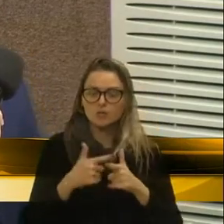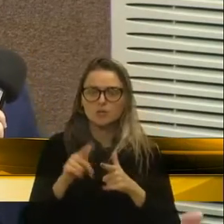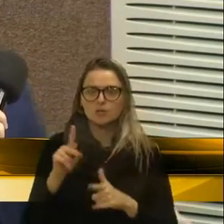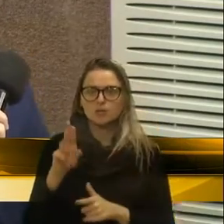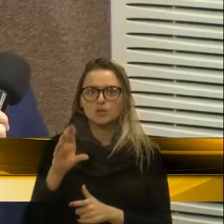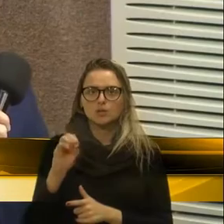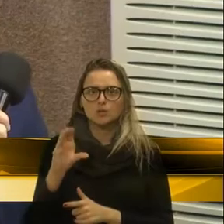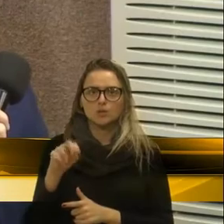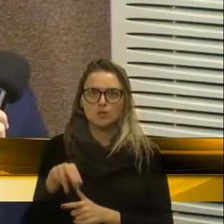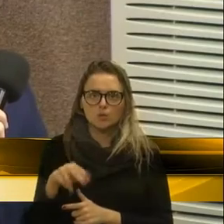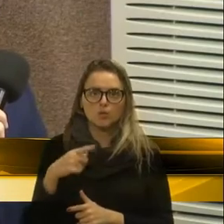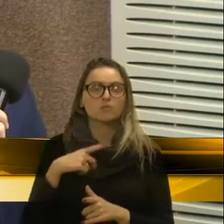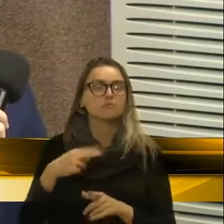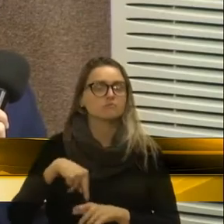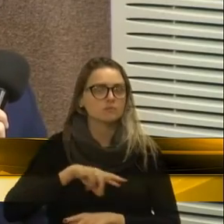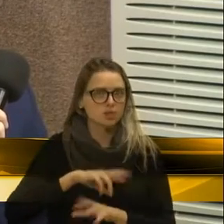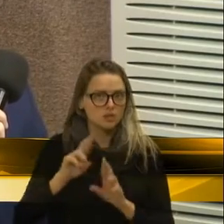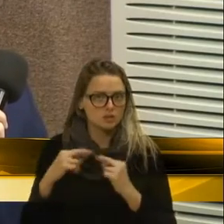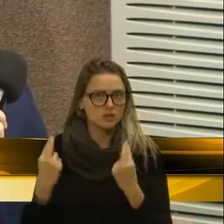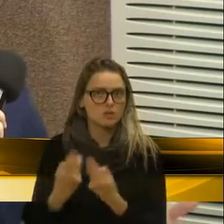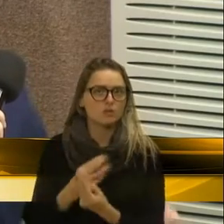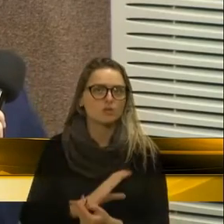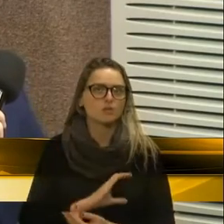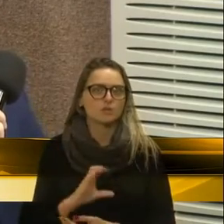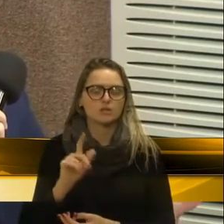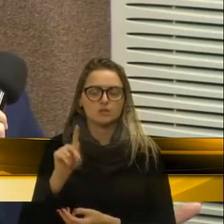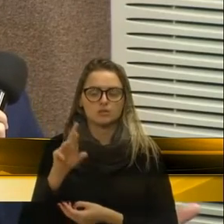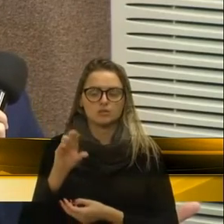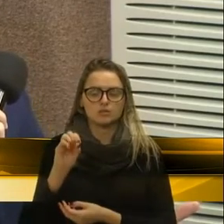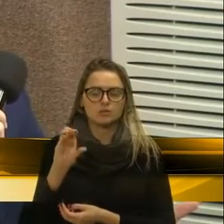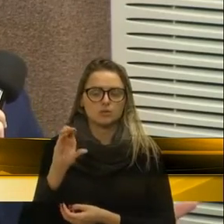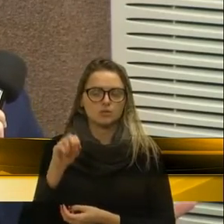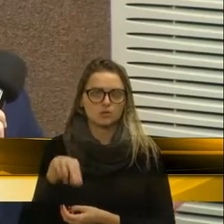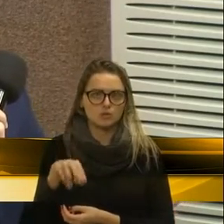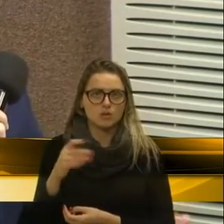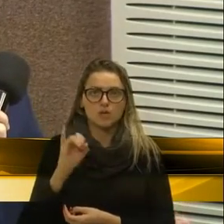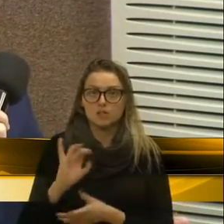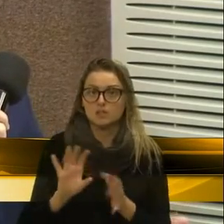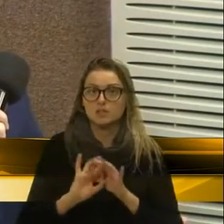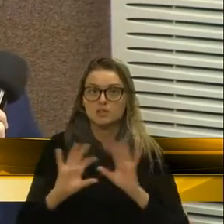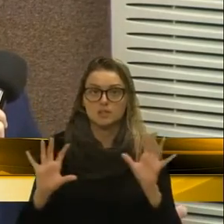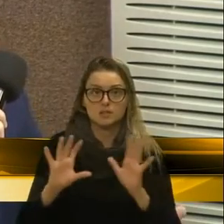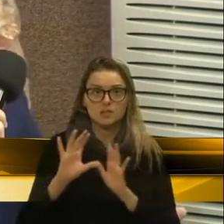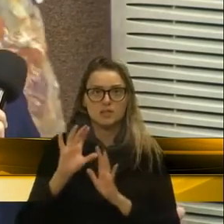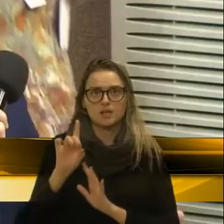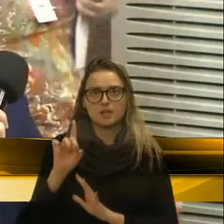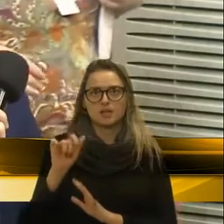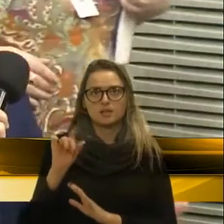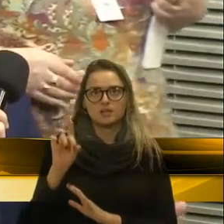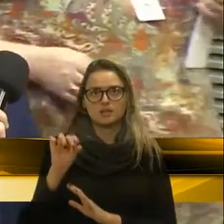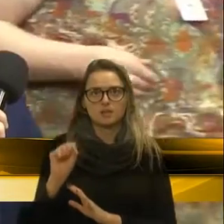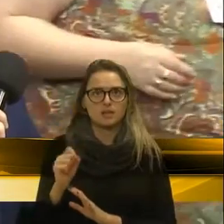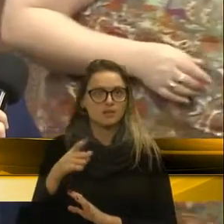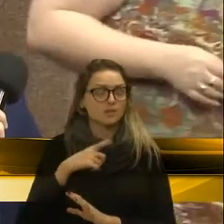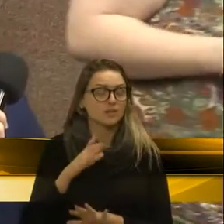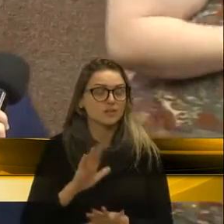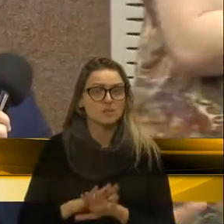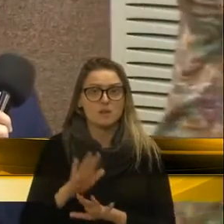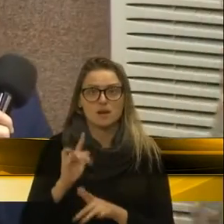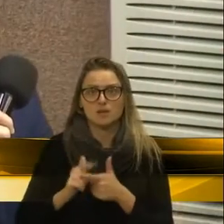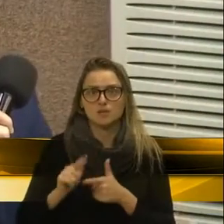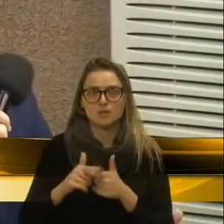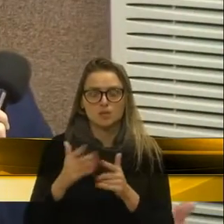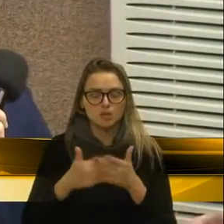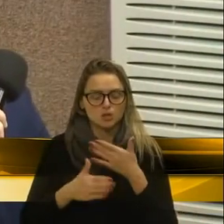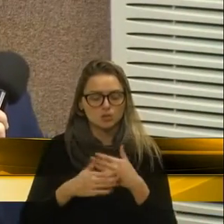analisando. Nós tivemos uma reunião com o coordenador do PROCON. Então, com essa liberação de dados, a tendência é de que esse aumento seja muito grande e todo o esforço feito